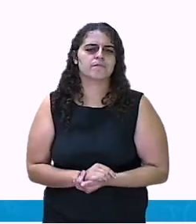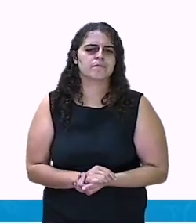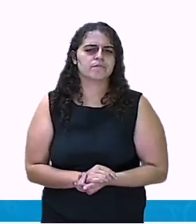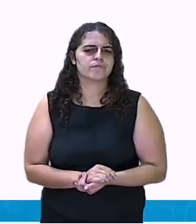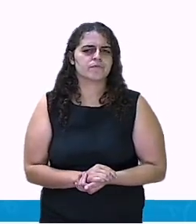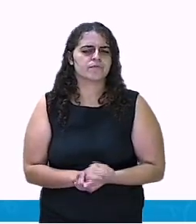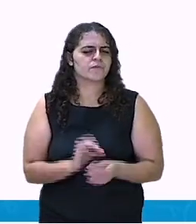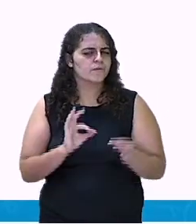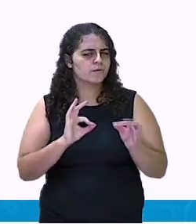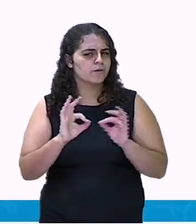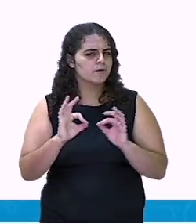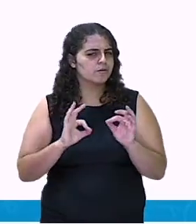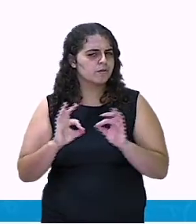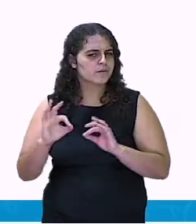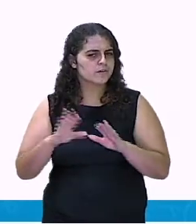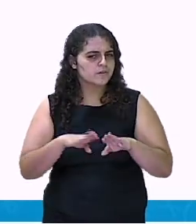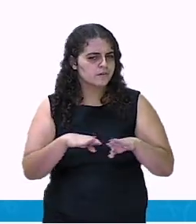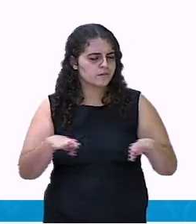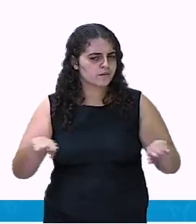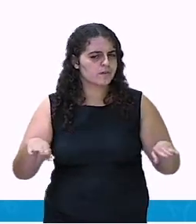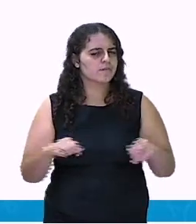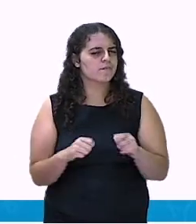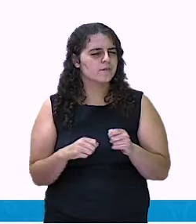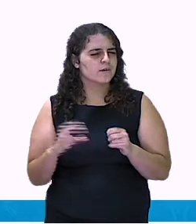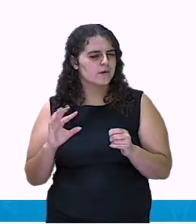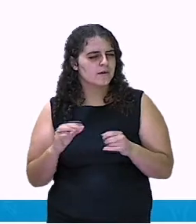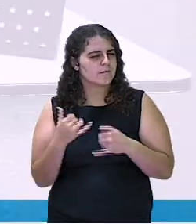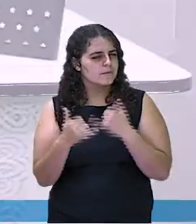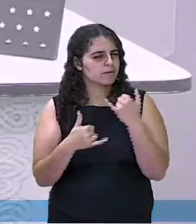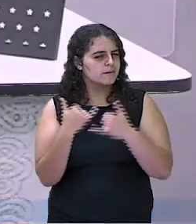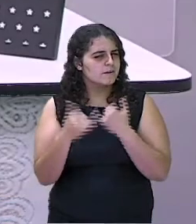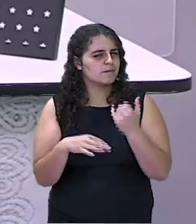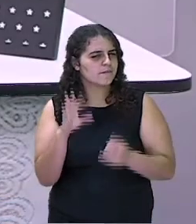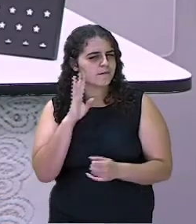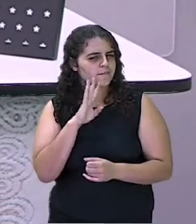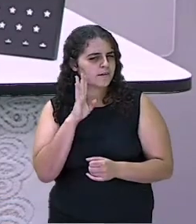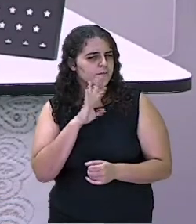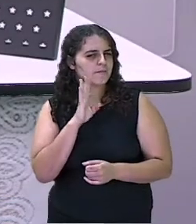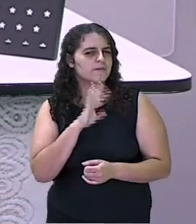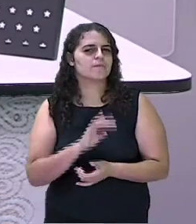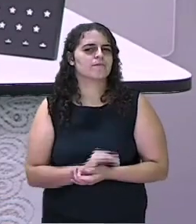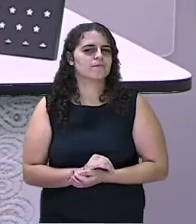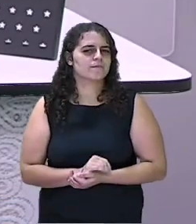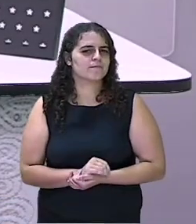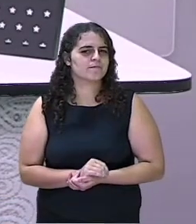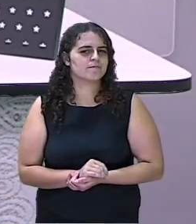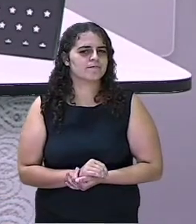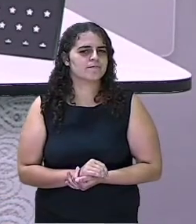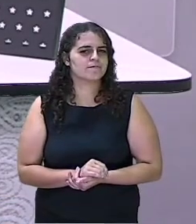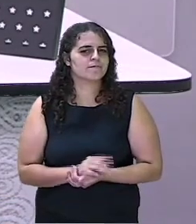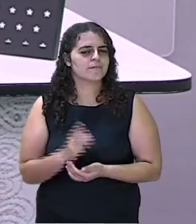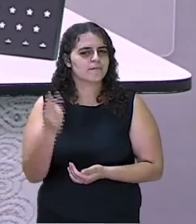colocando direitinho no chão, colando, a brincadeira vai dar certinho. Vamos ver agora